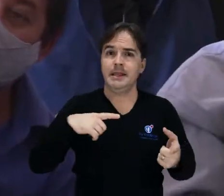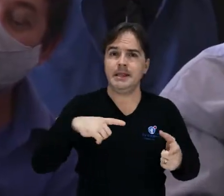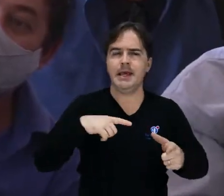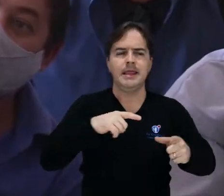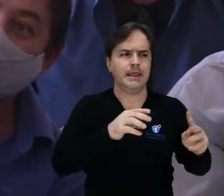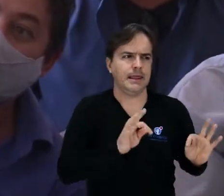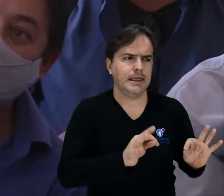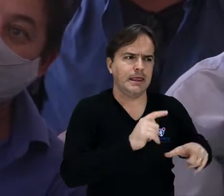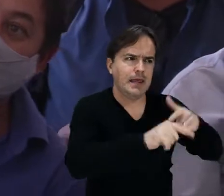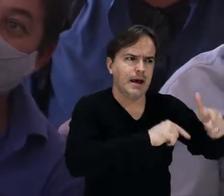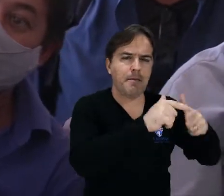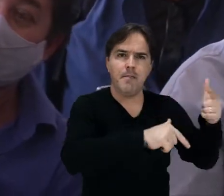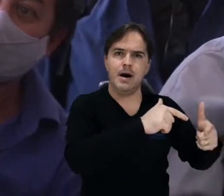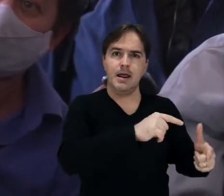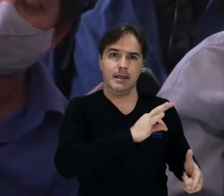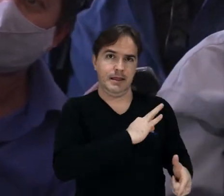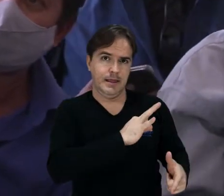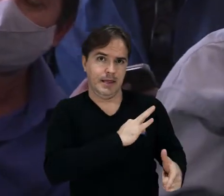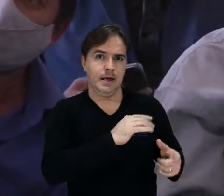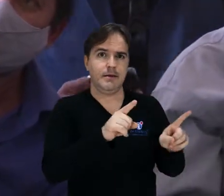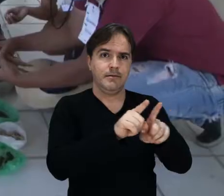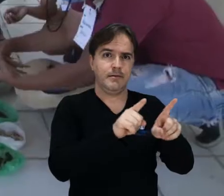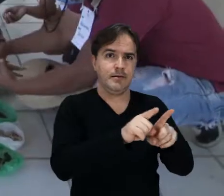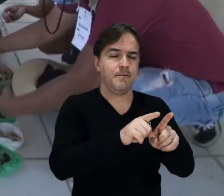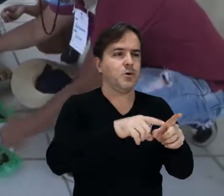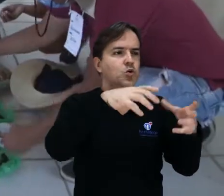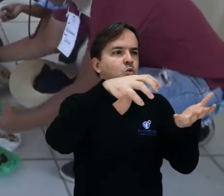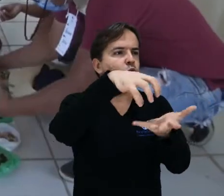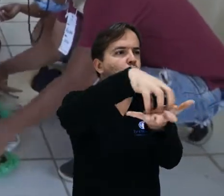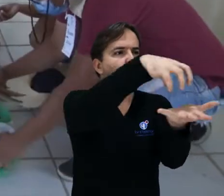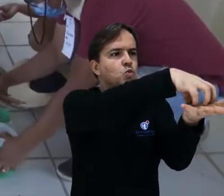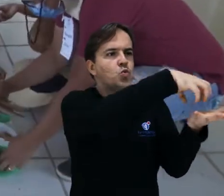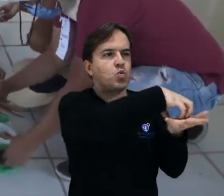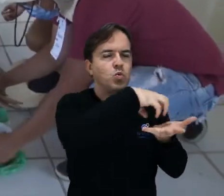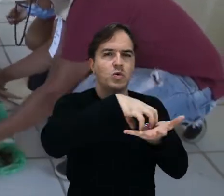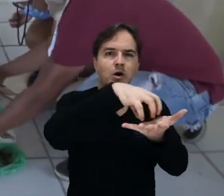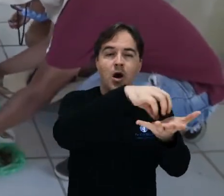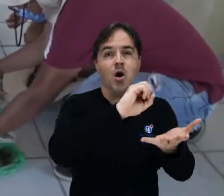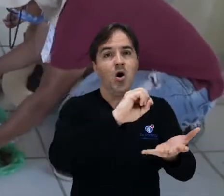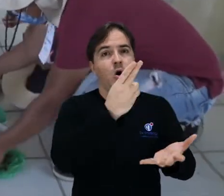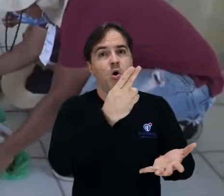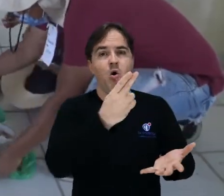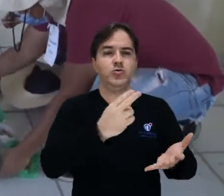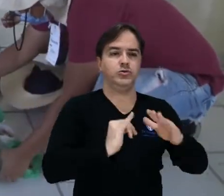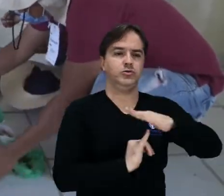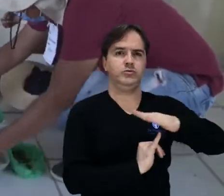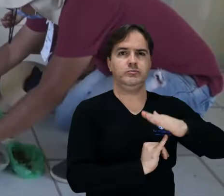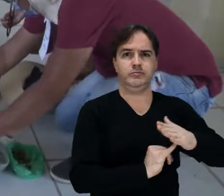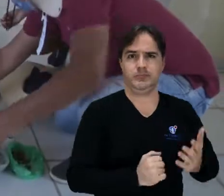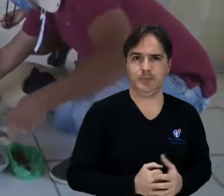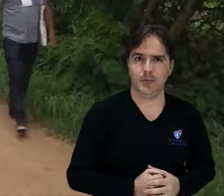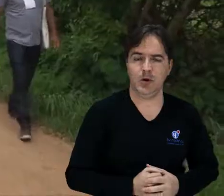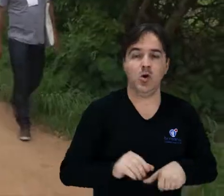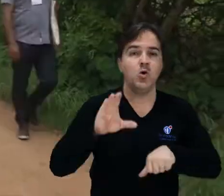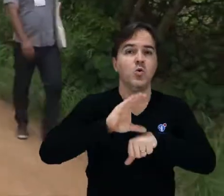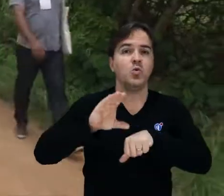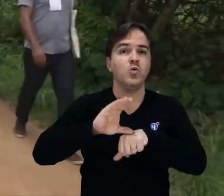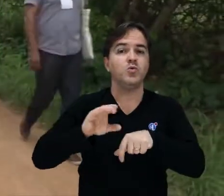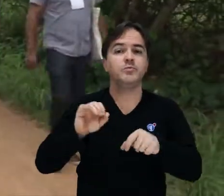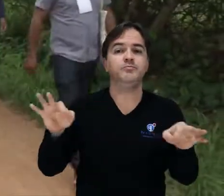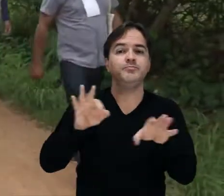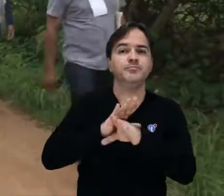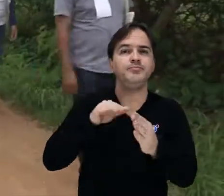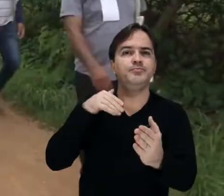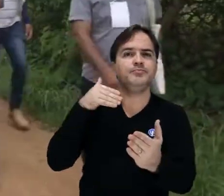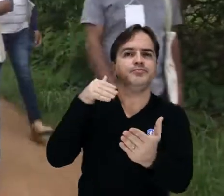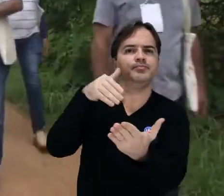atividades de extensão rural em suas comunidades ou organizações. O curso está previsto para terminar no início do ano